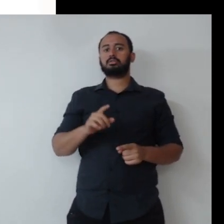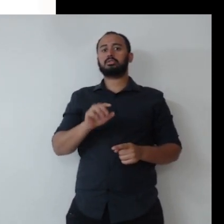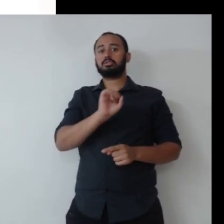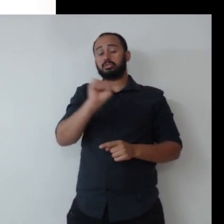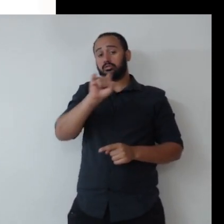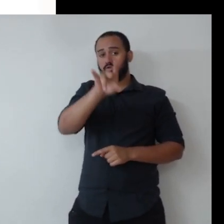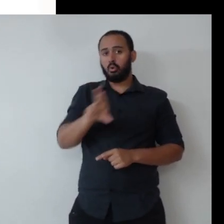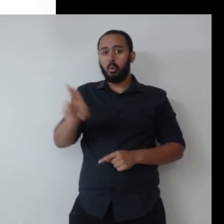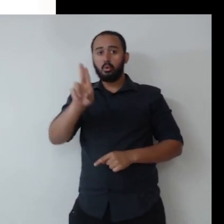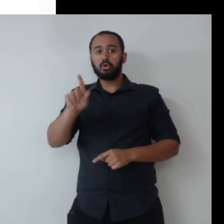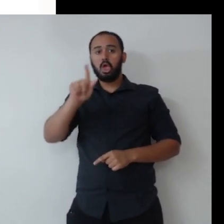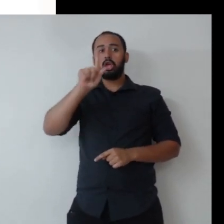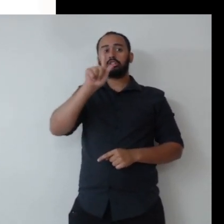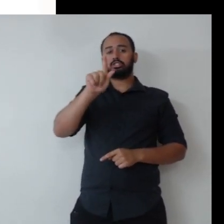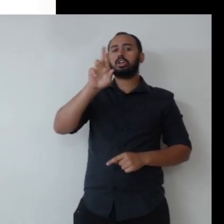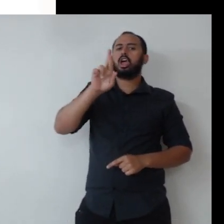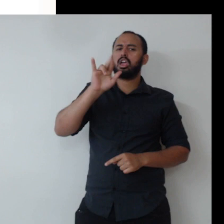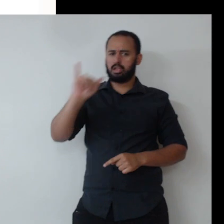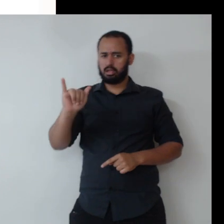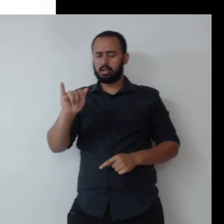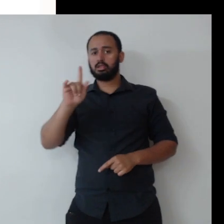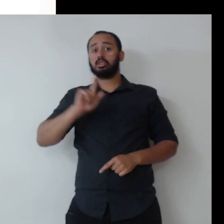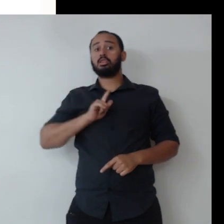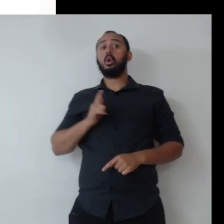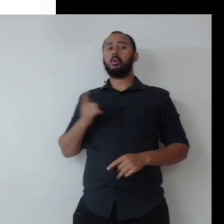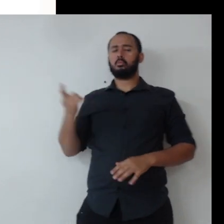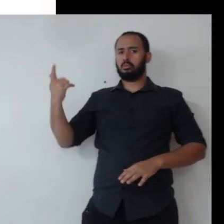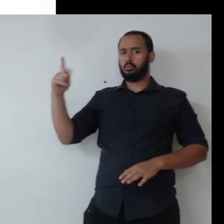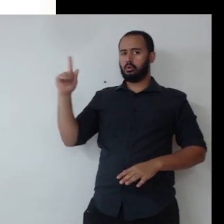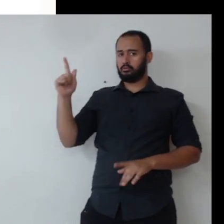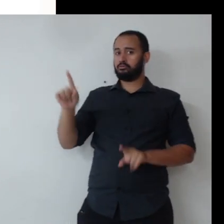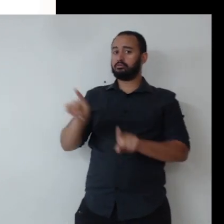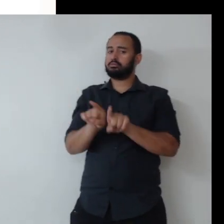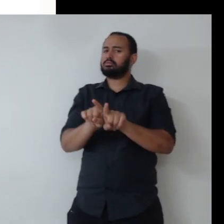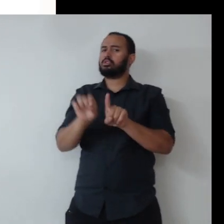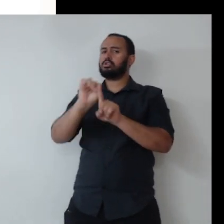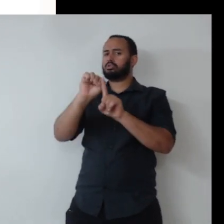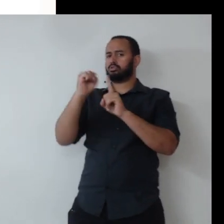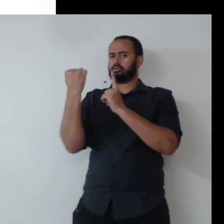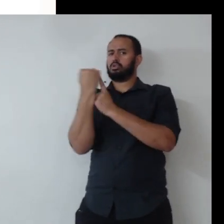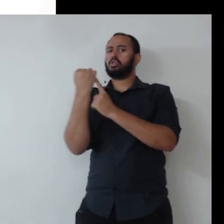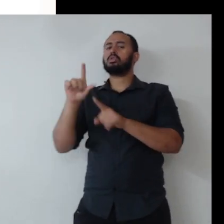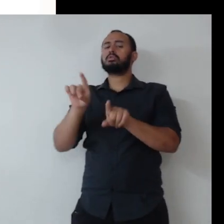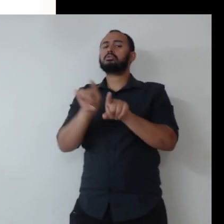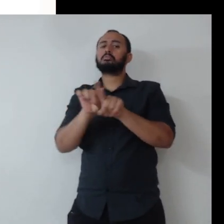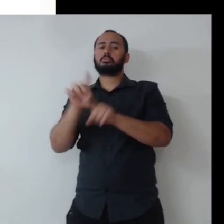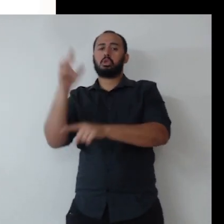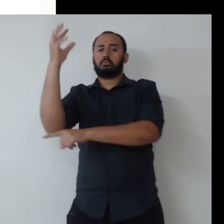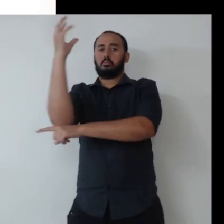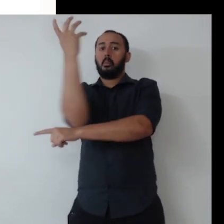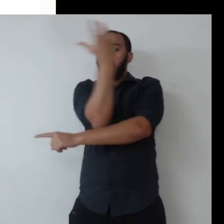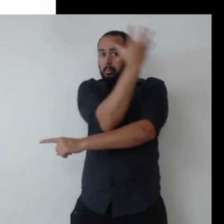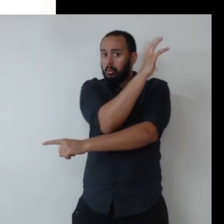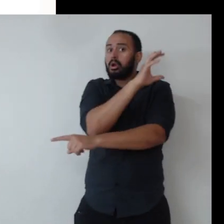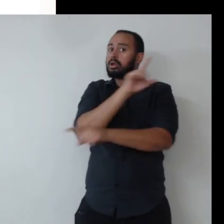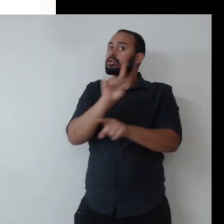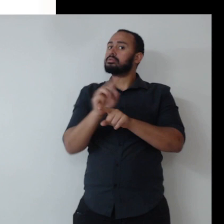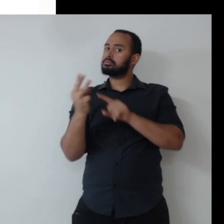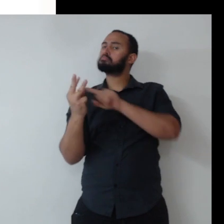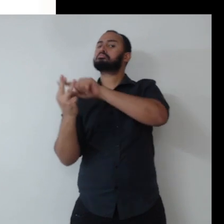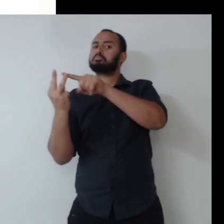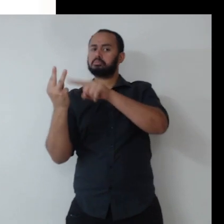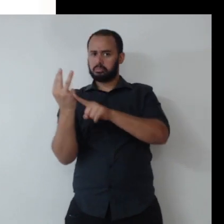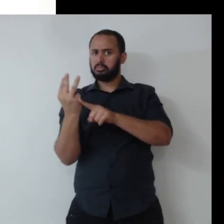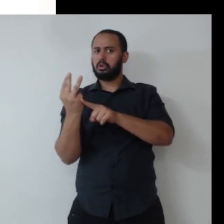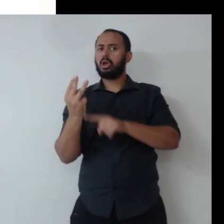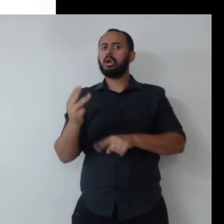padrão GRI, você tem governança, você tem social e tem o ambiental do ESG. Não é uma novidade. A